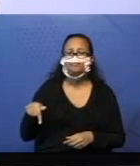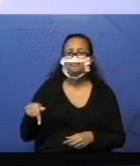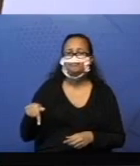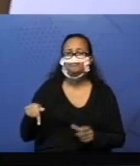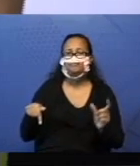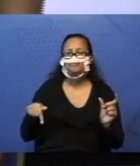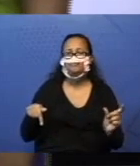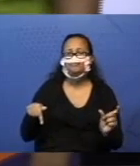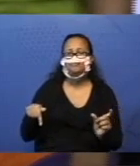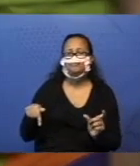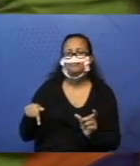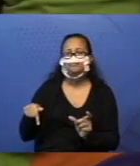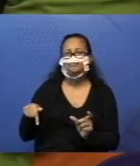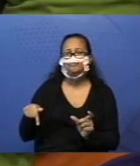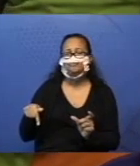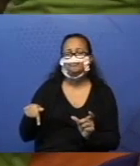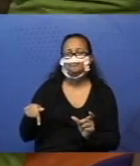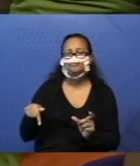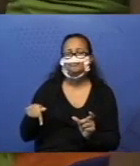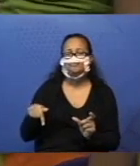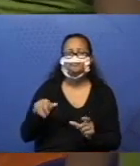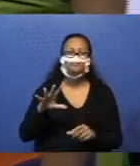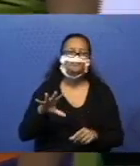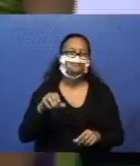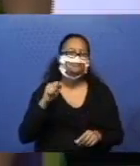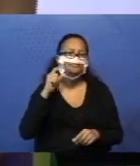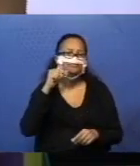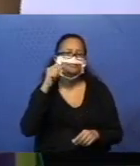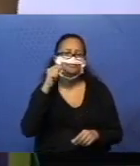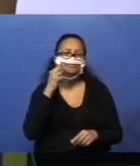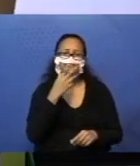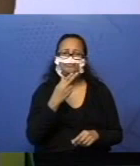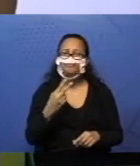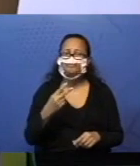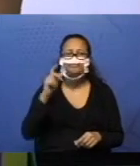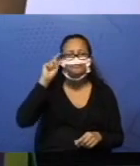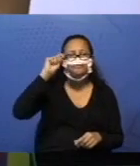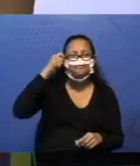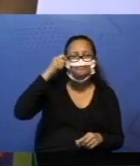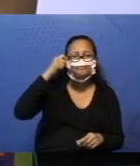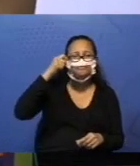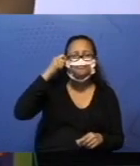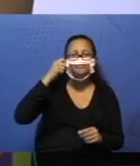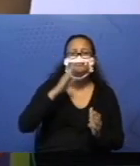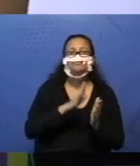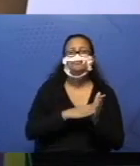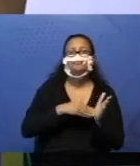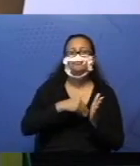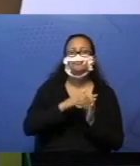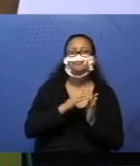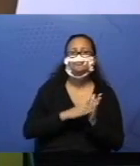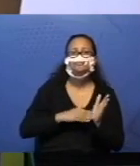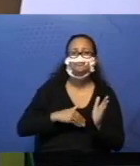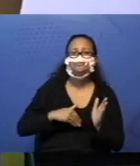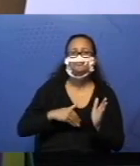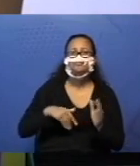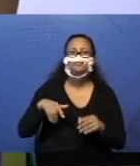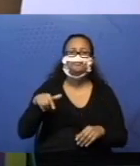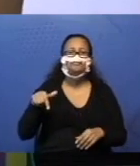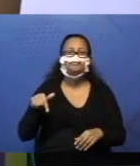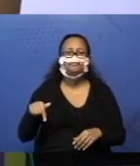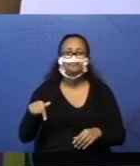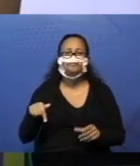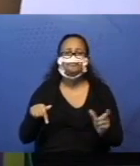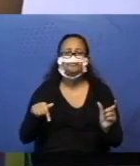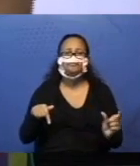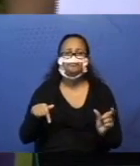quadrinhos. Você vai pegar o lápis de cor preto e vai pintar só 7. Com atenção, pra não pintar nenhum